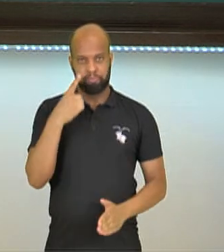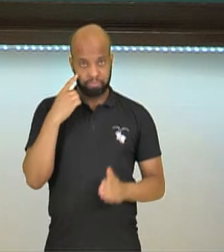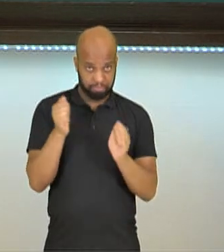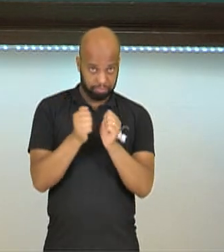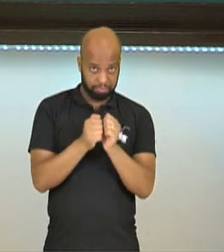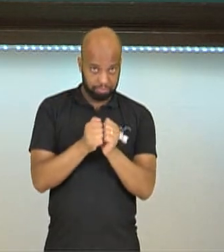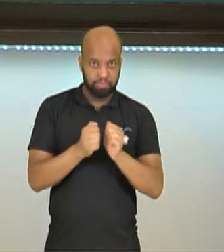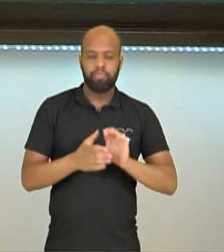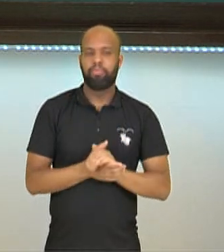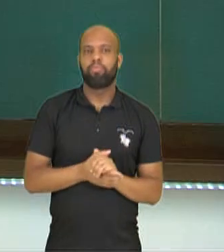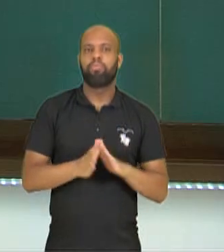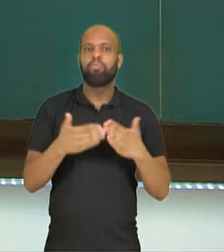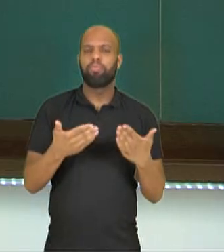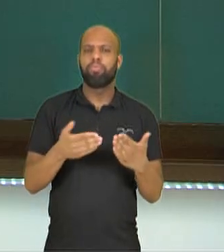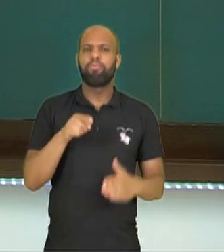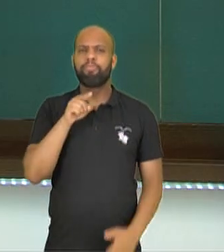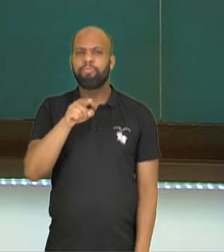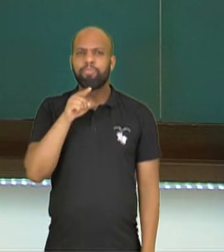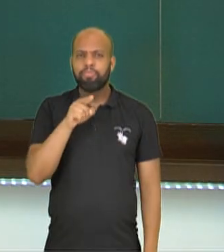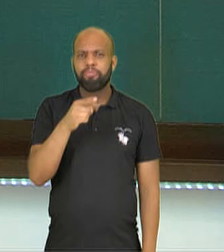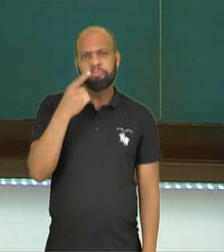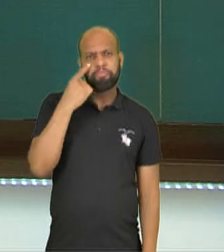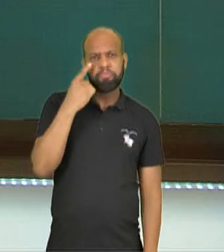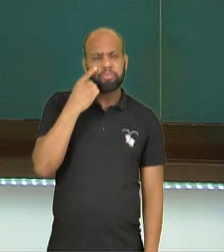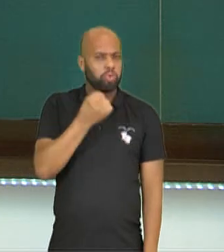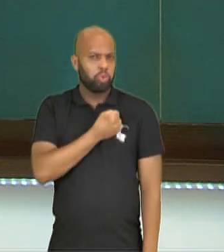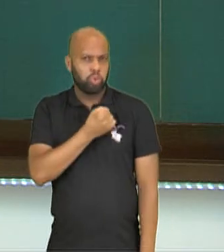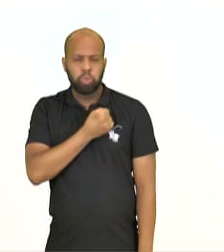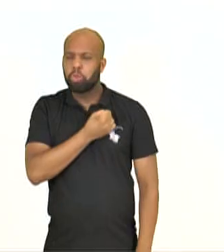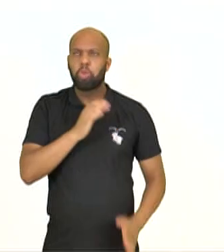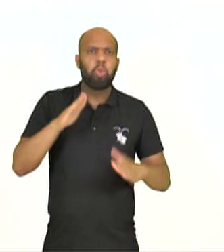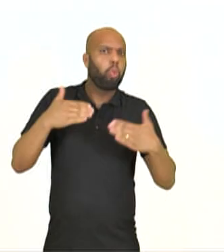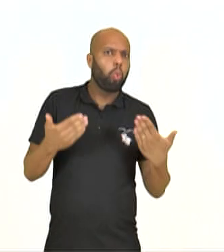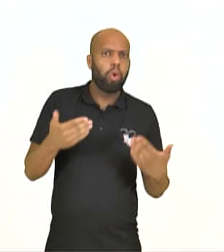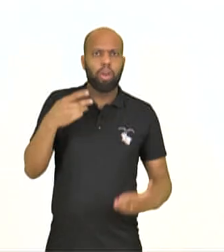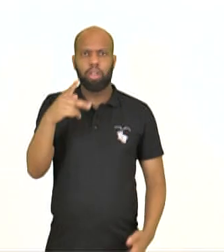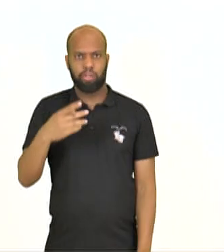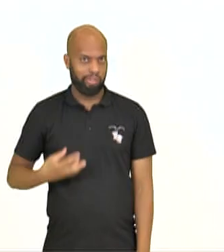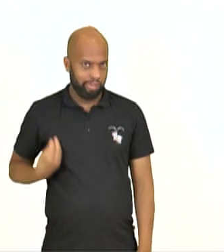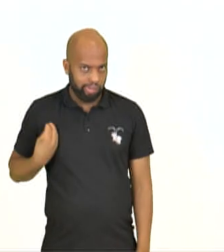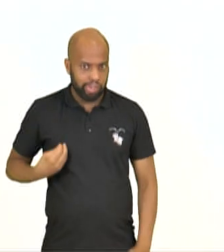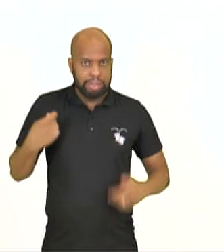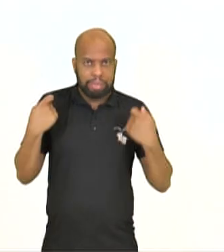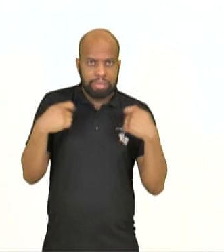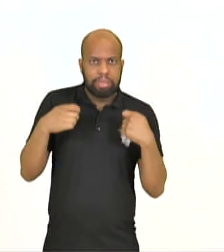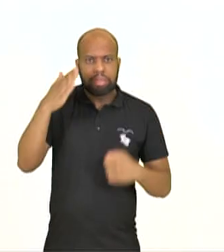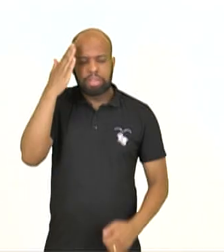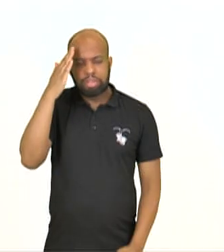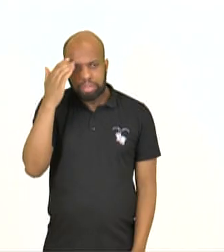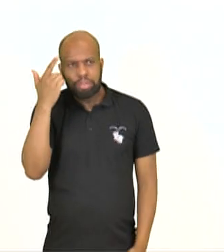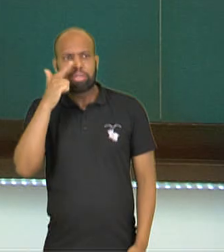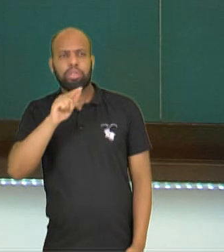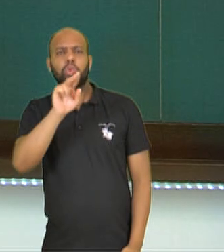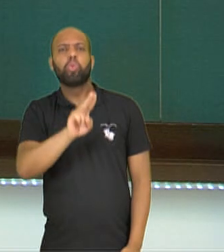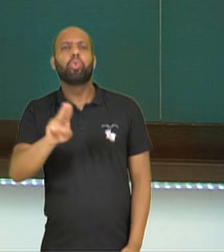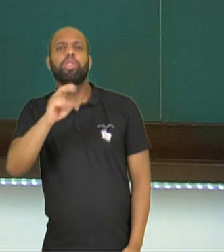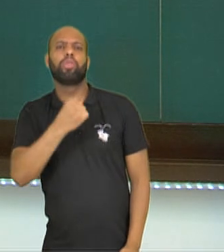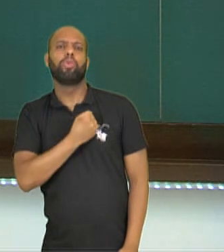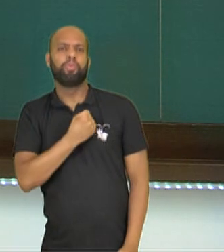comigo? Com que frequência os números aparecem em nossas vidas? O que precisamos saber para operar com eles?